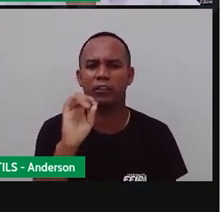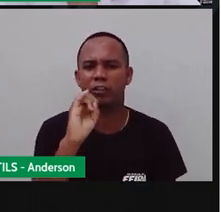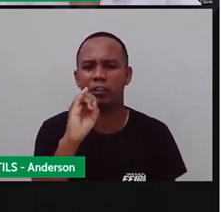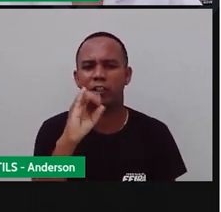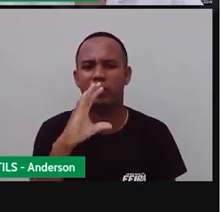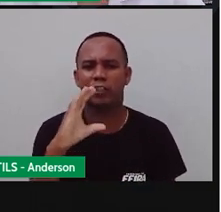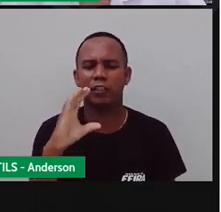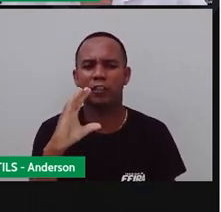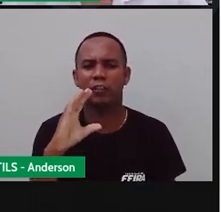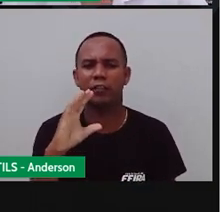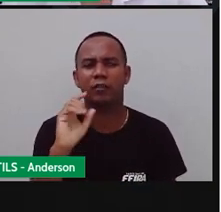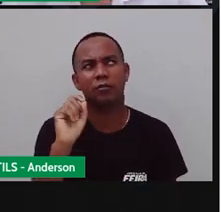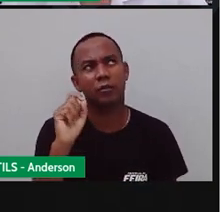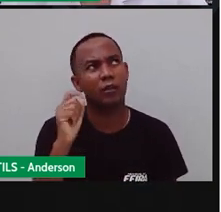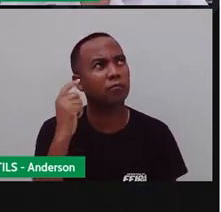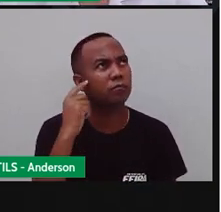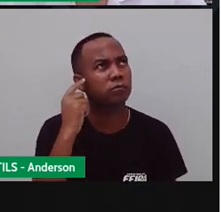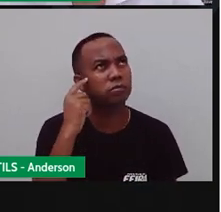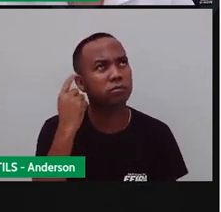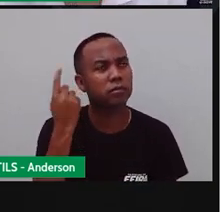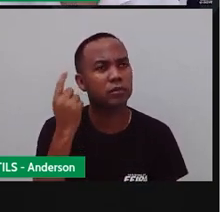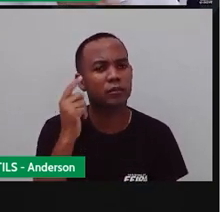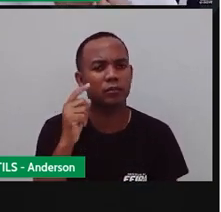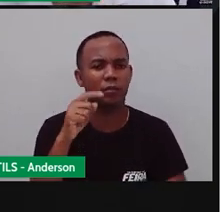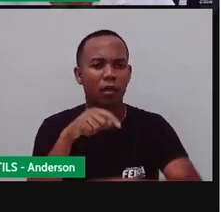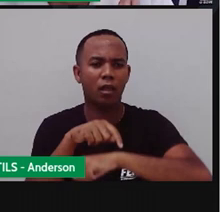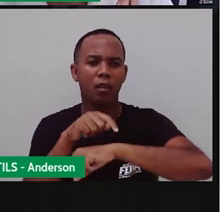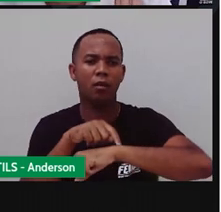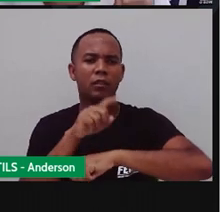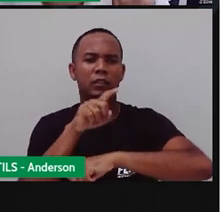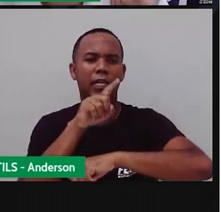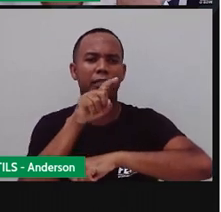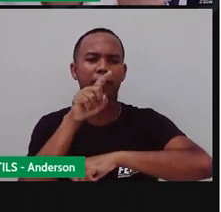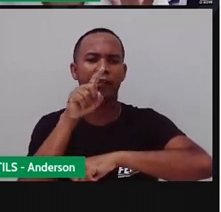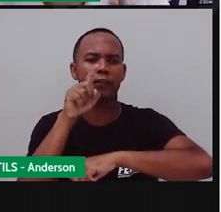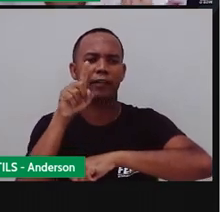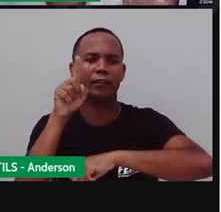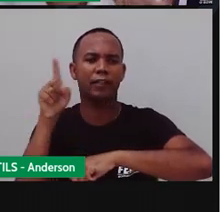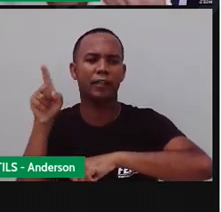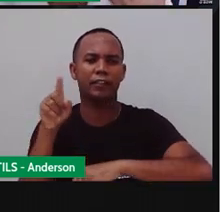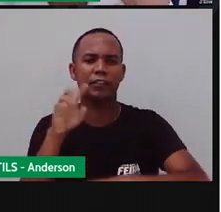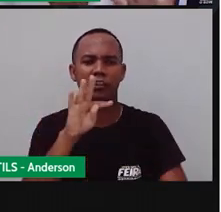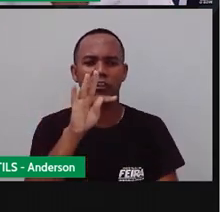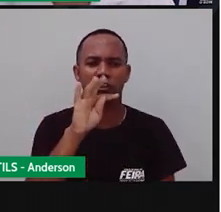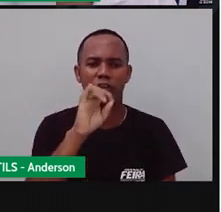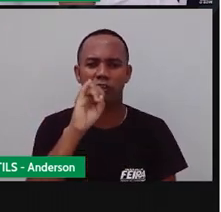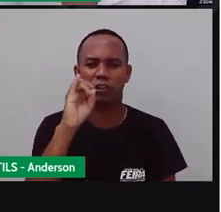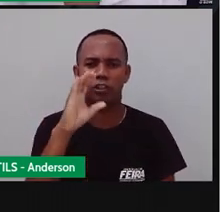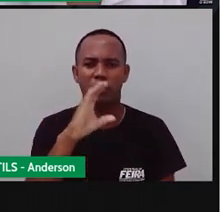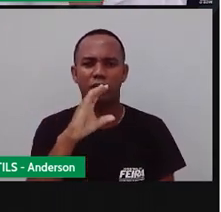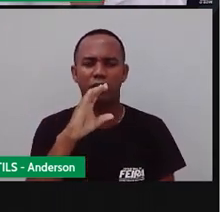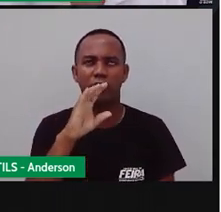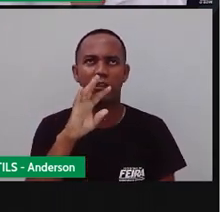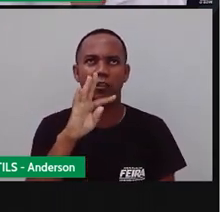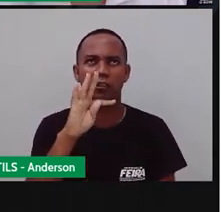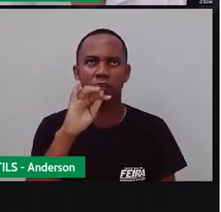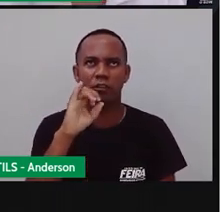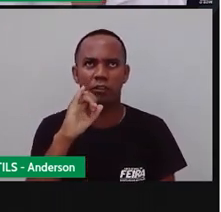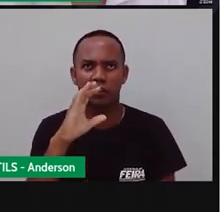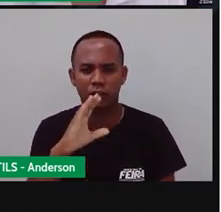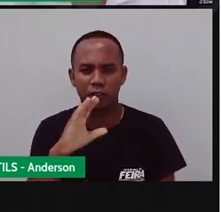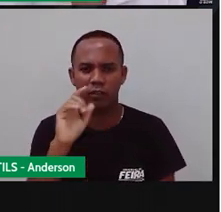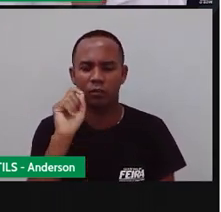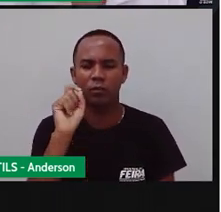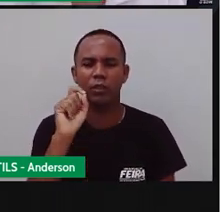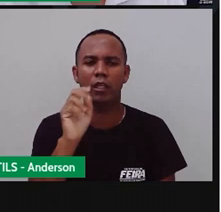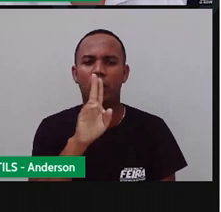o cu, com a zoadinha do relógio. E por que esse som tic-tac, tic-tac, nos lembra o relógio? O nome